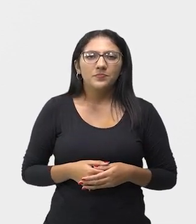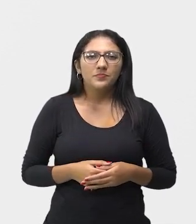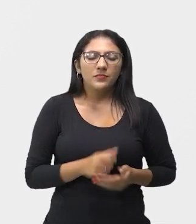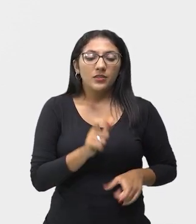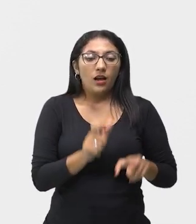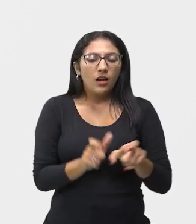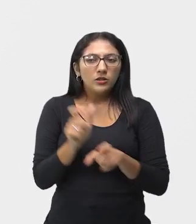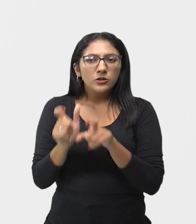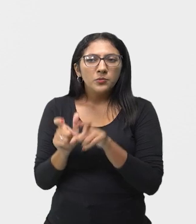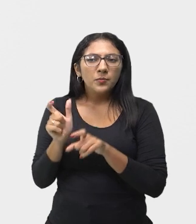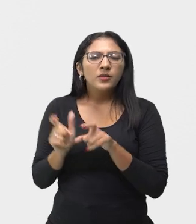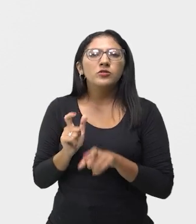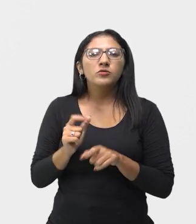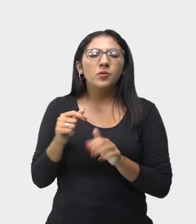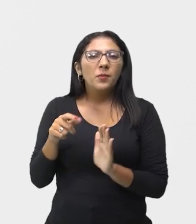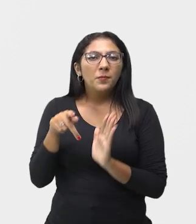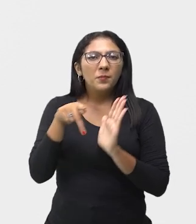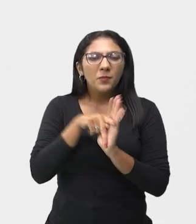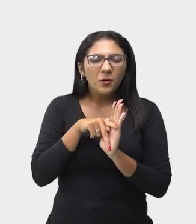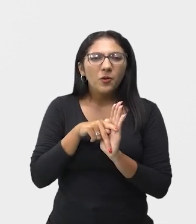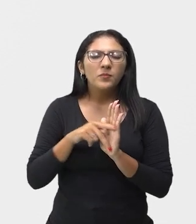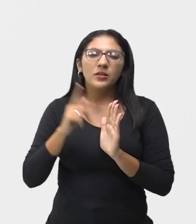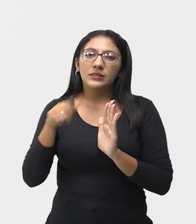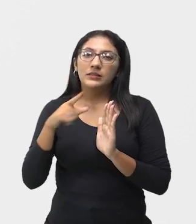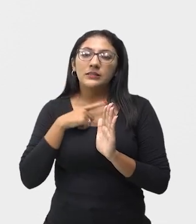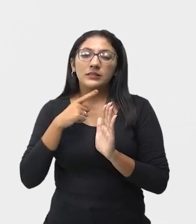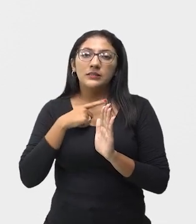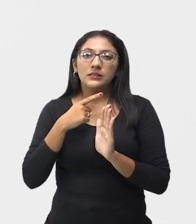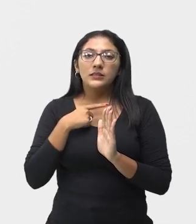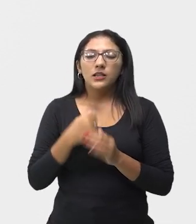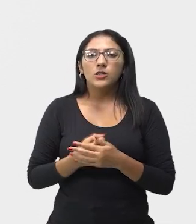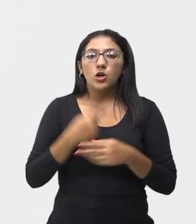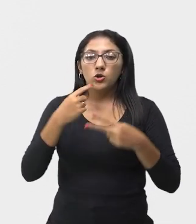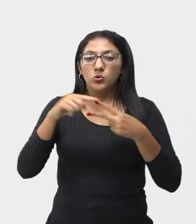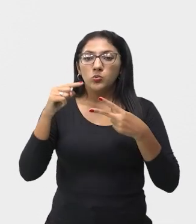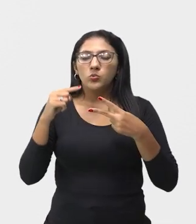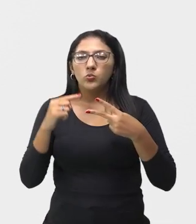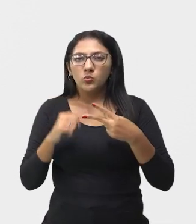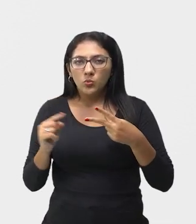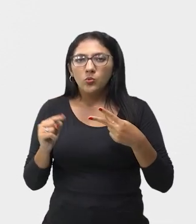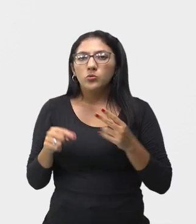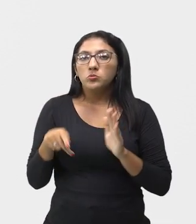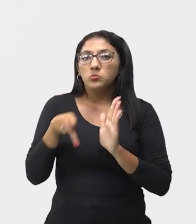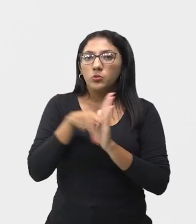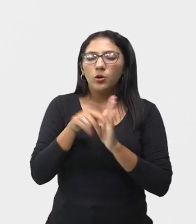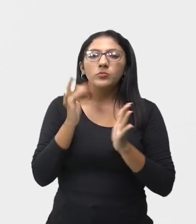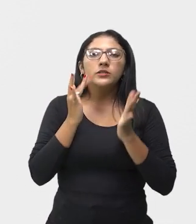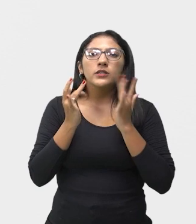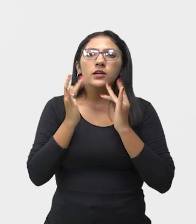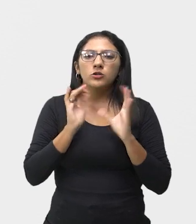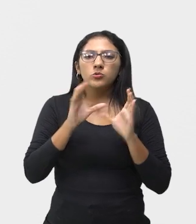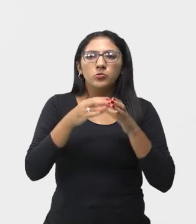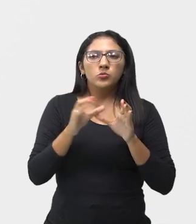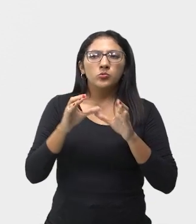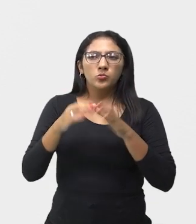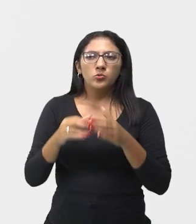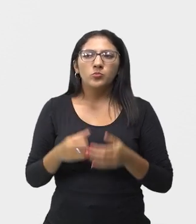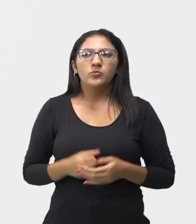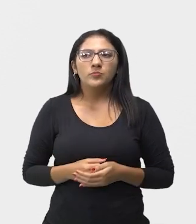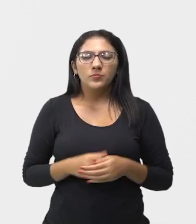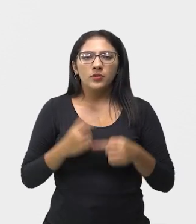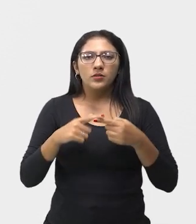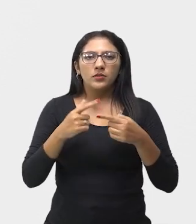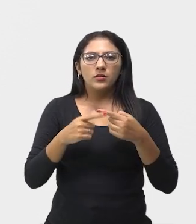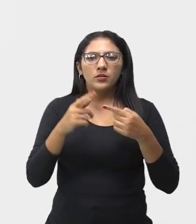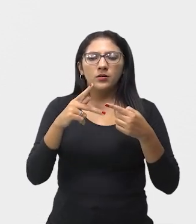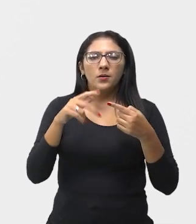personagens da comédia dell'arte possuíam duas categorias distintas, que eram os